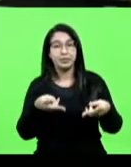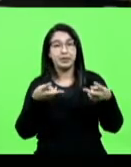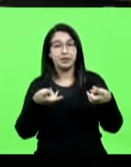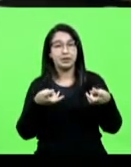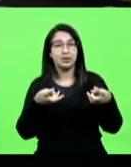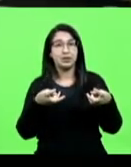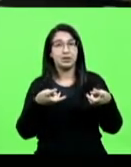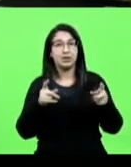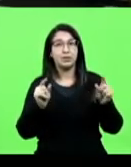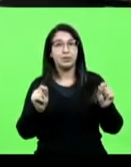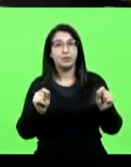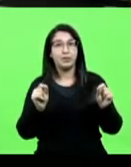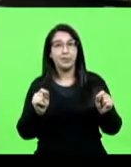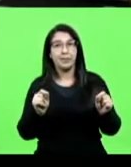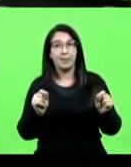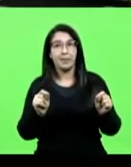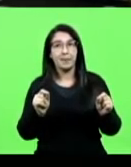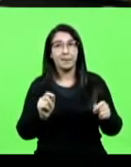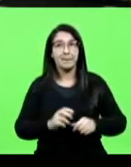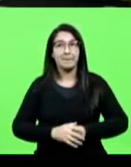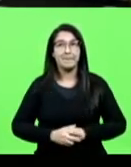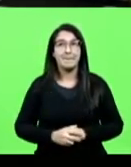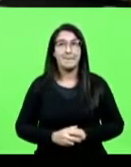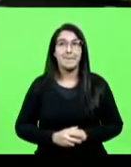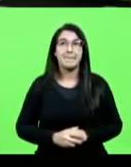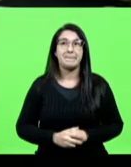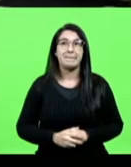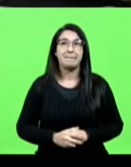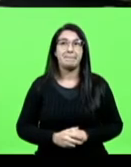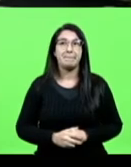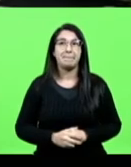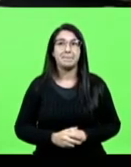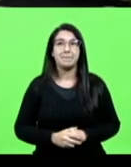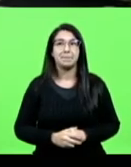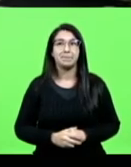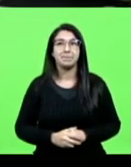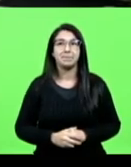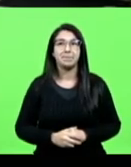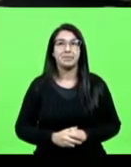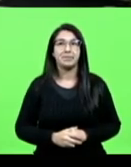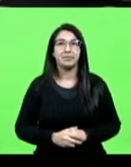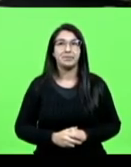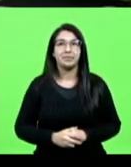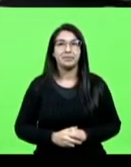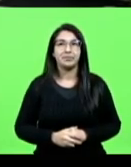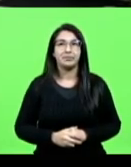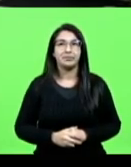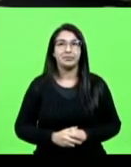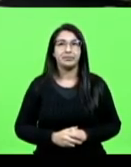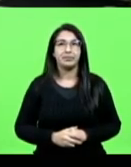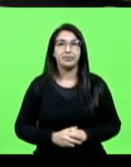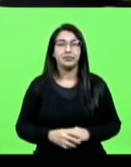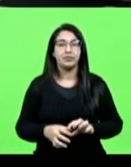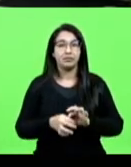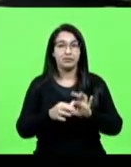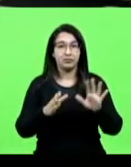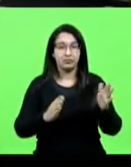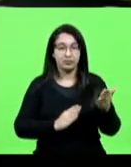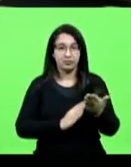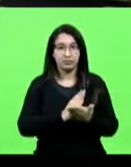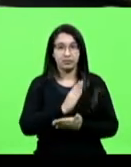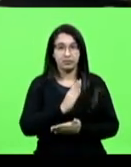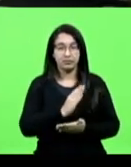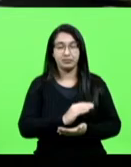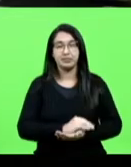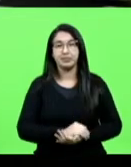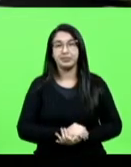autorização. Agora, é